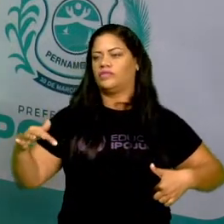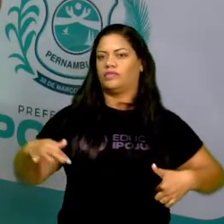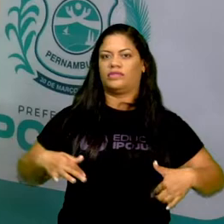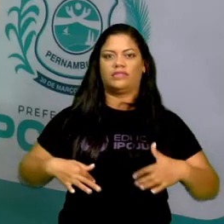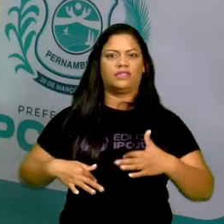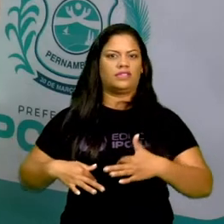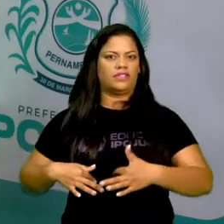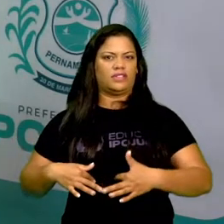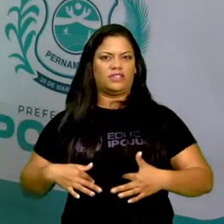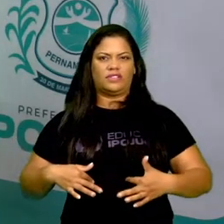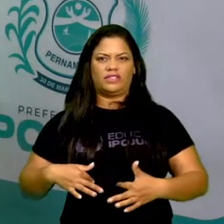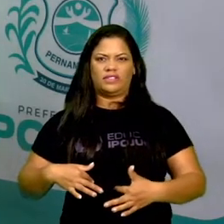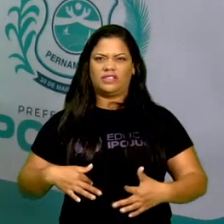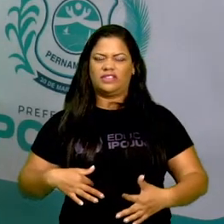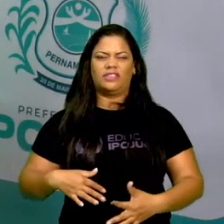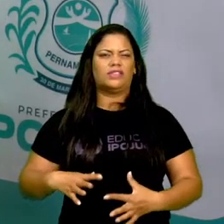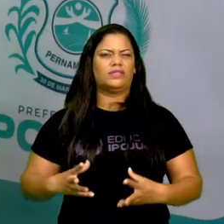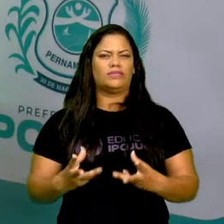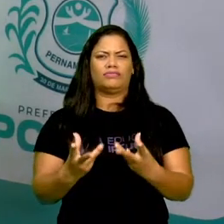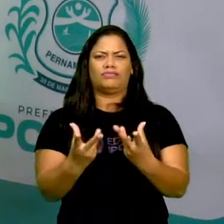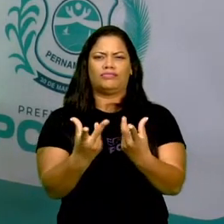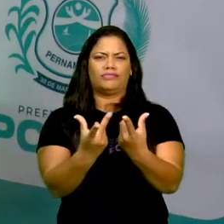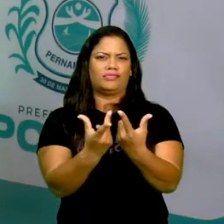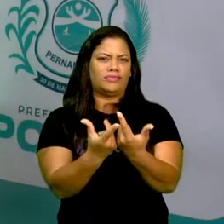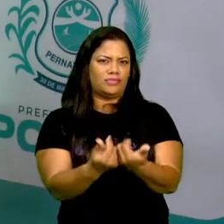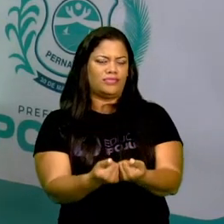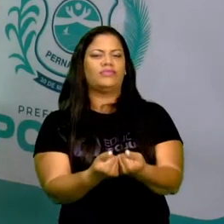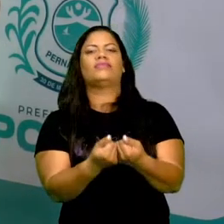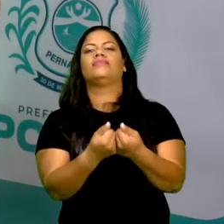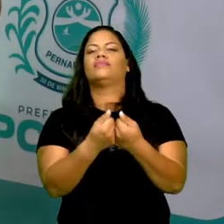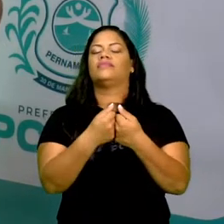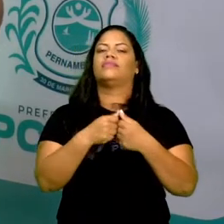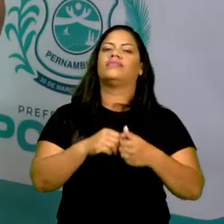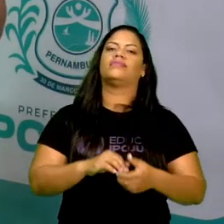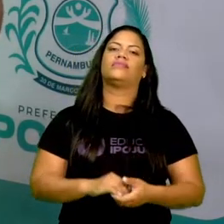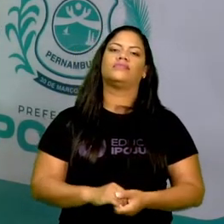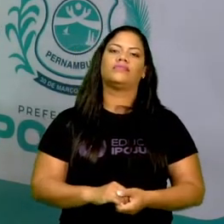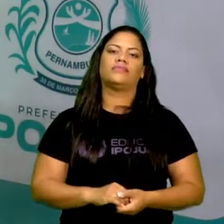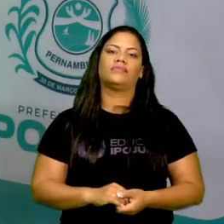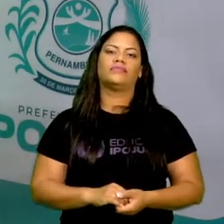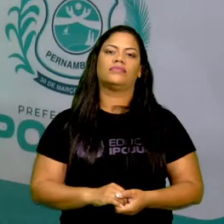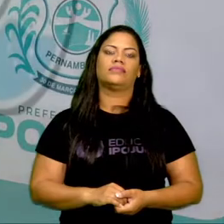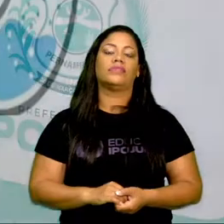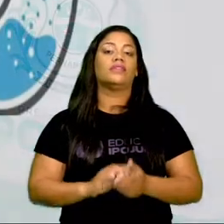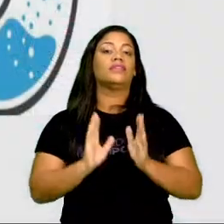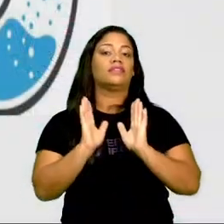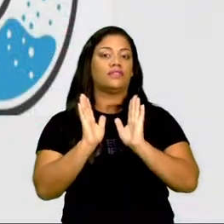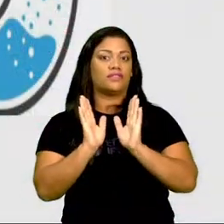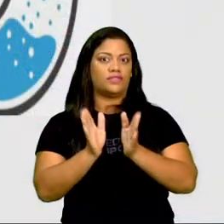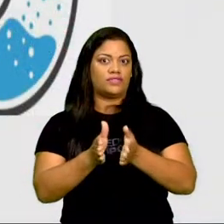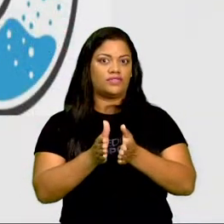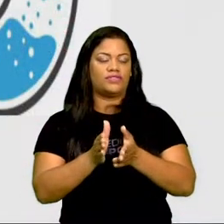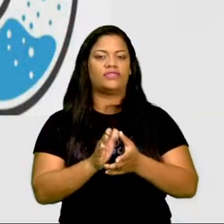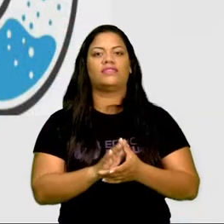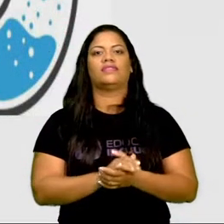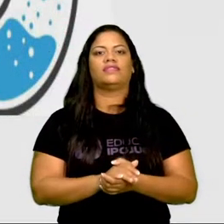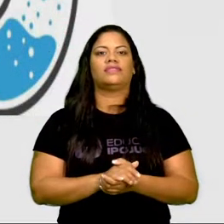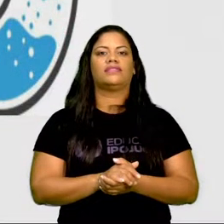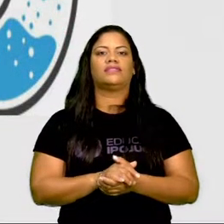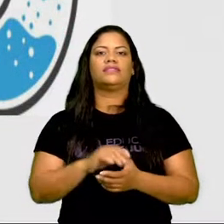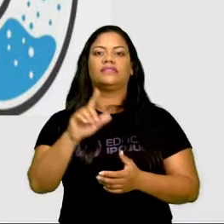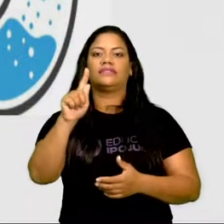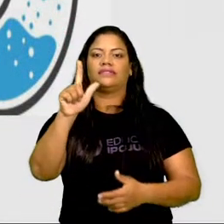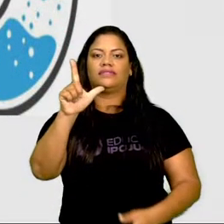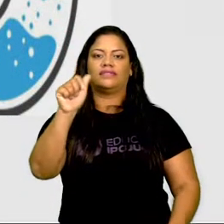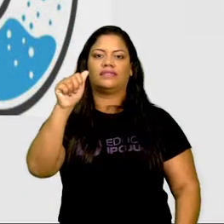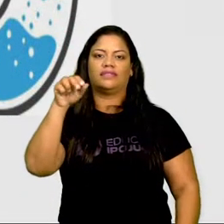delgado, o intestino grosso e também o reto e o ânus. Já as glândulas acessoriais desse